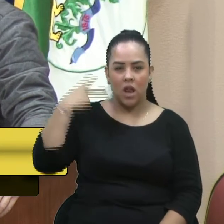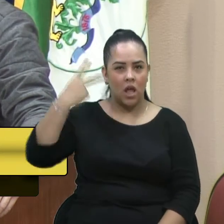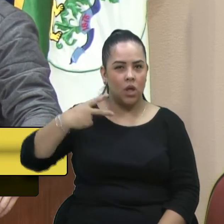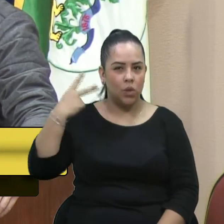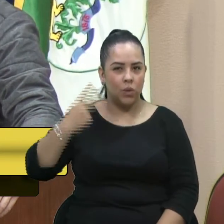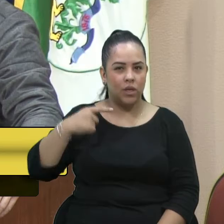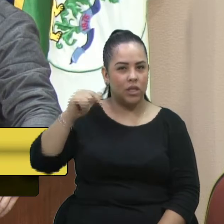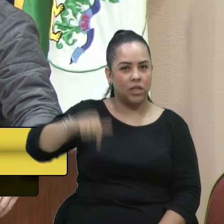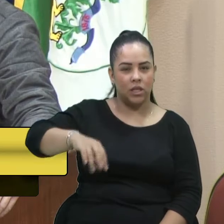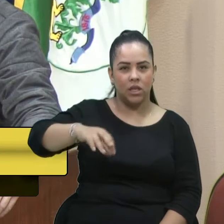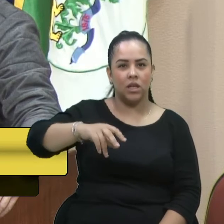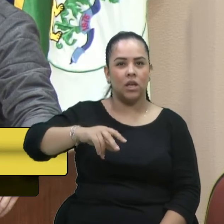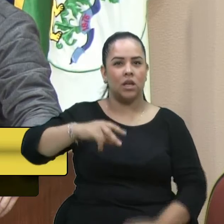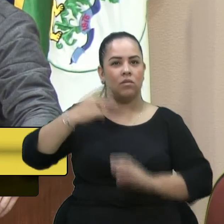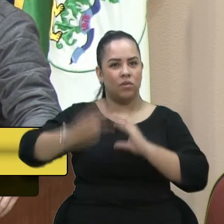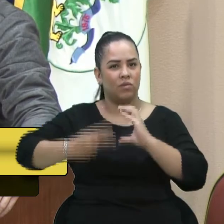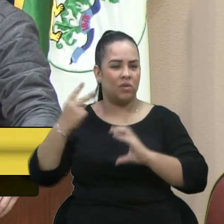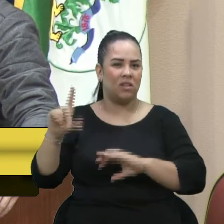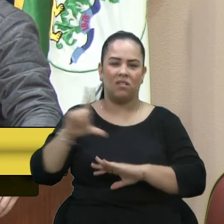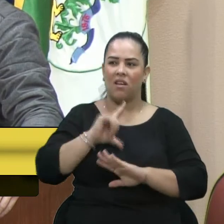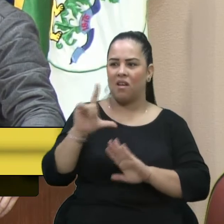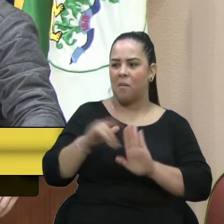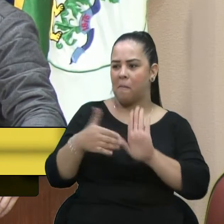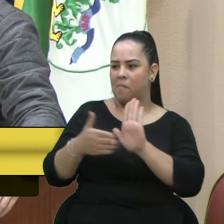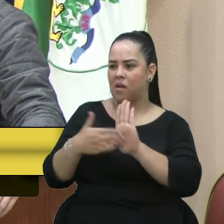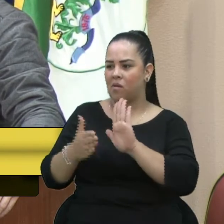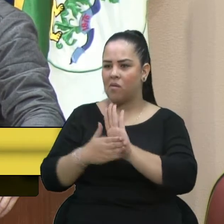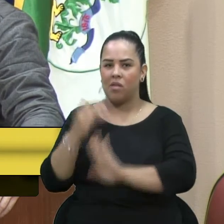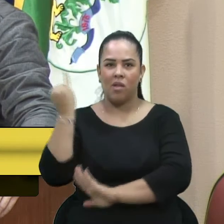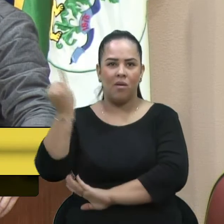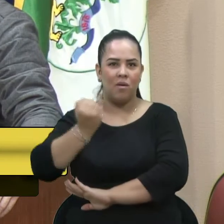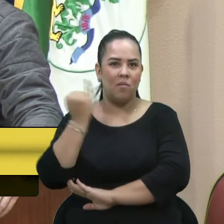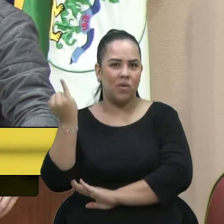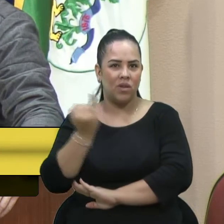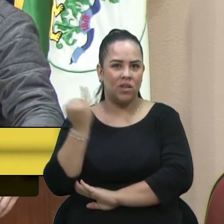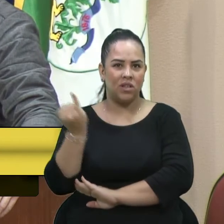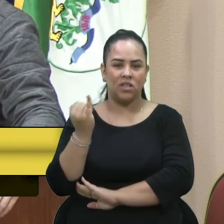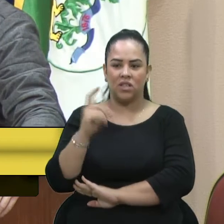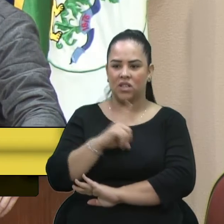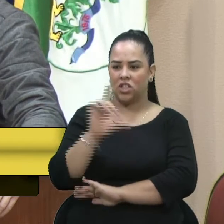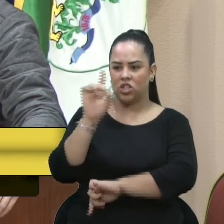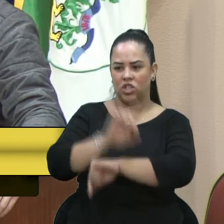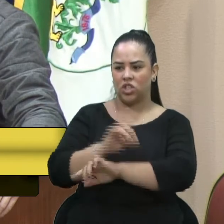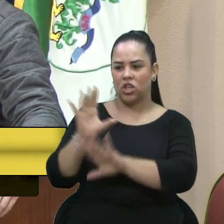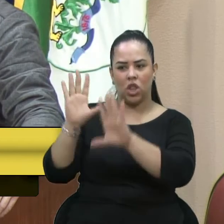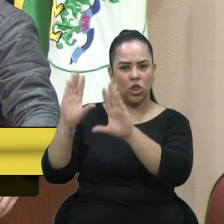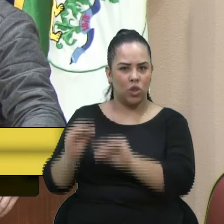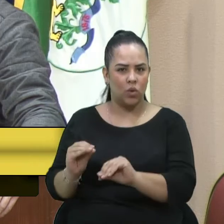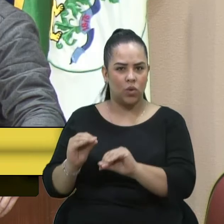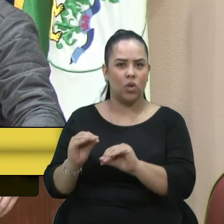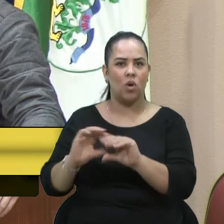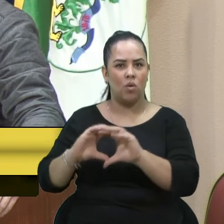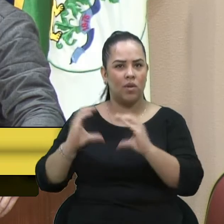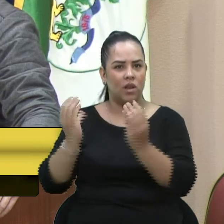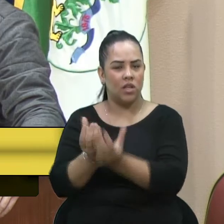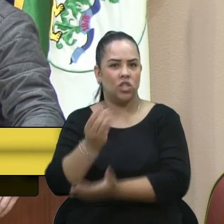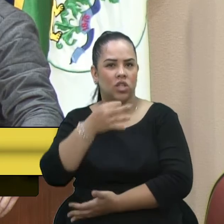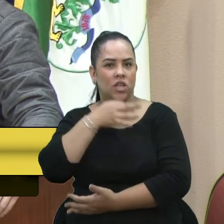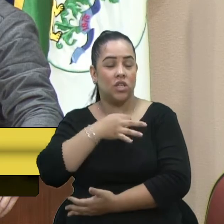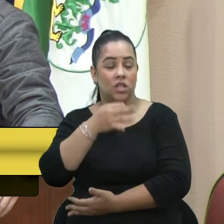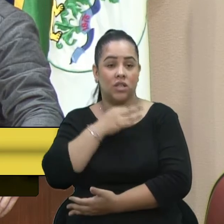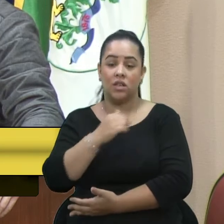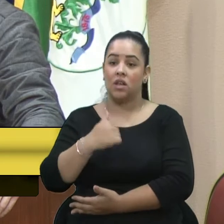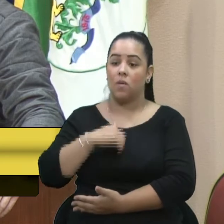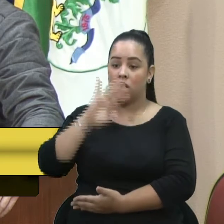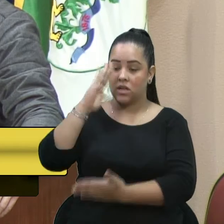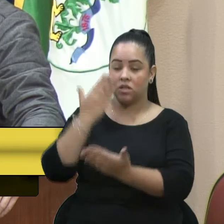com certeza têm pautas importantes que atendem diuturnamente a comunidade caxiense. E que eu acho